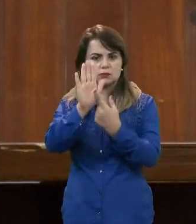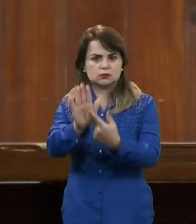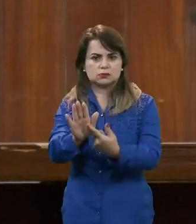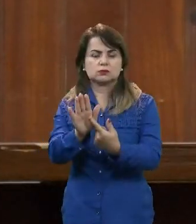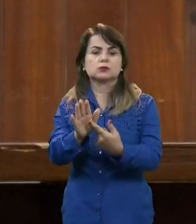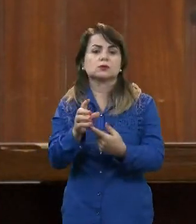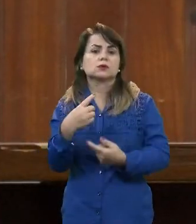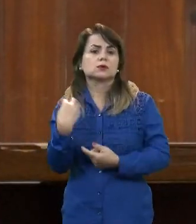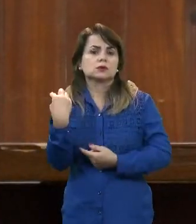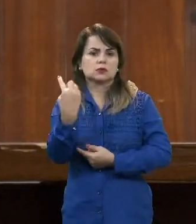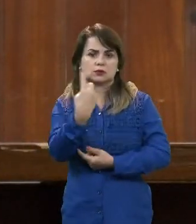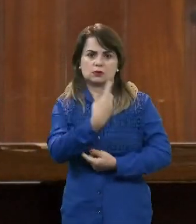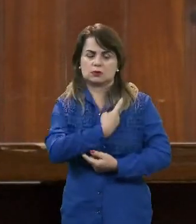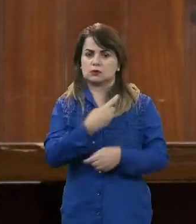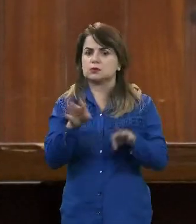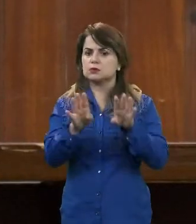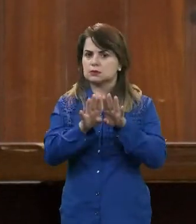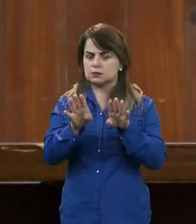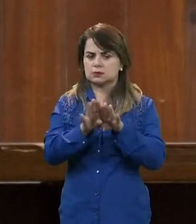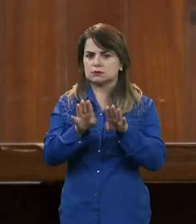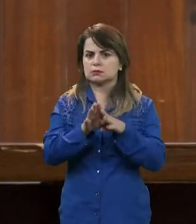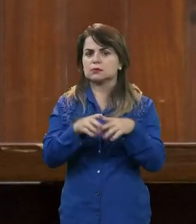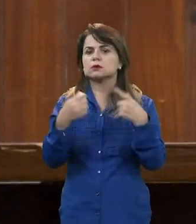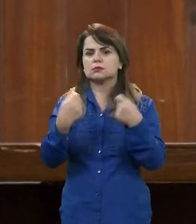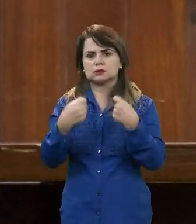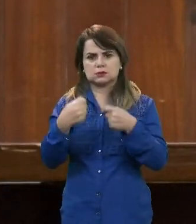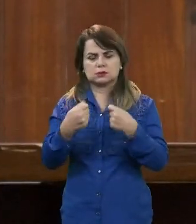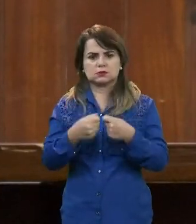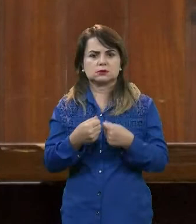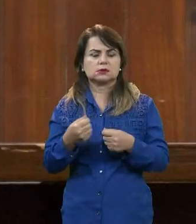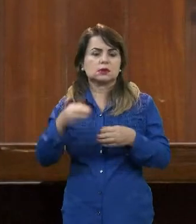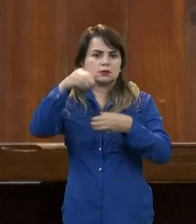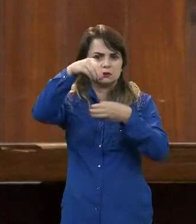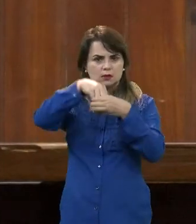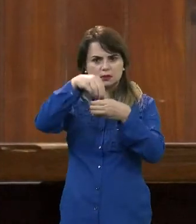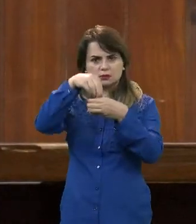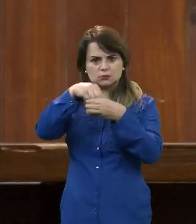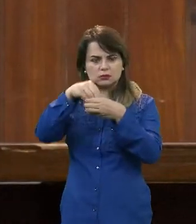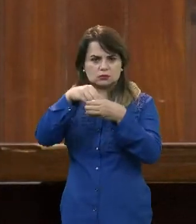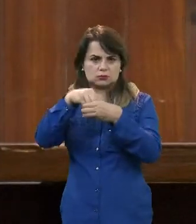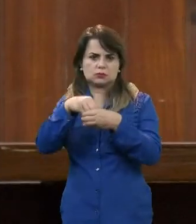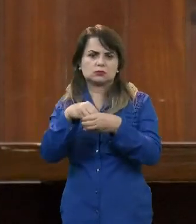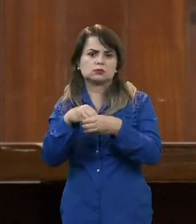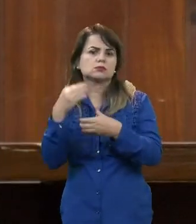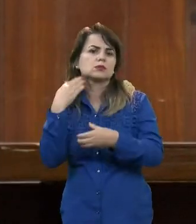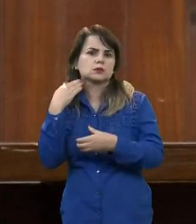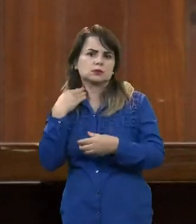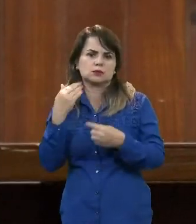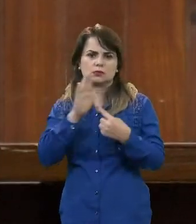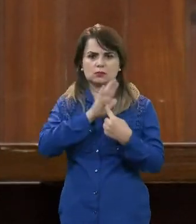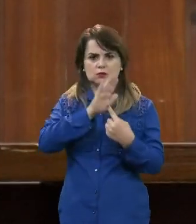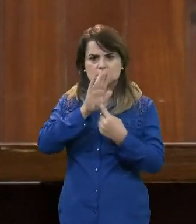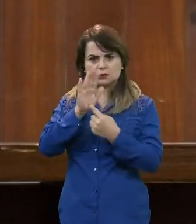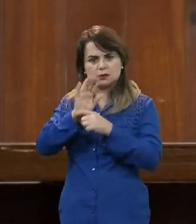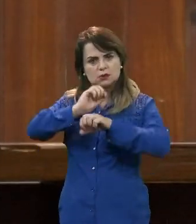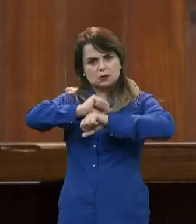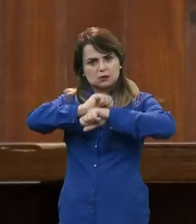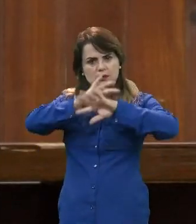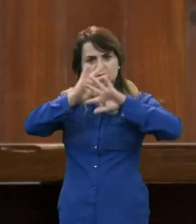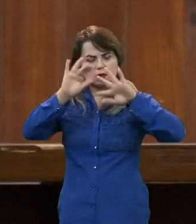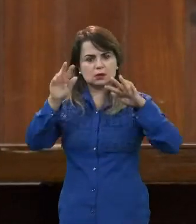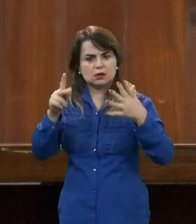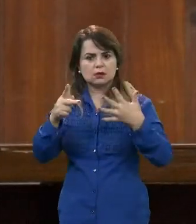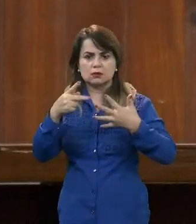que nós também procuramos exercitar dentro da cooperativa, por isso, né, desse apreço, por essa